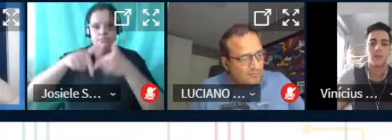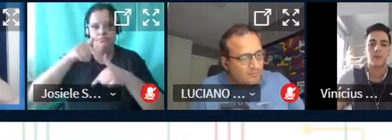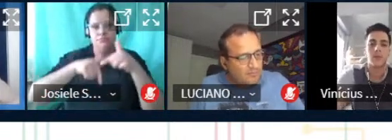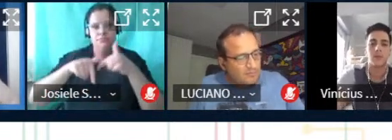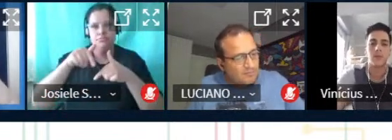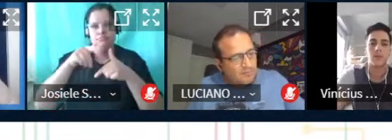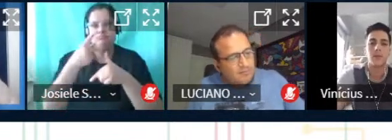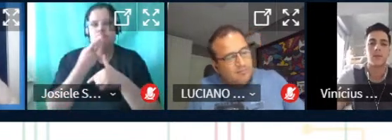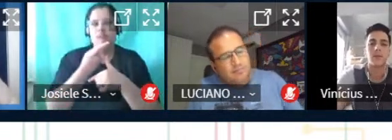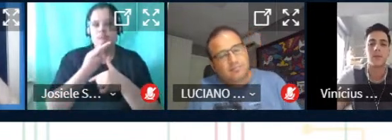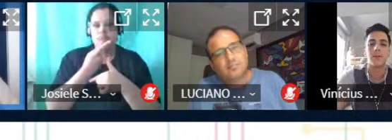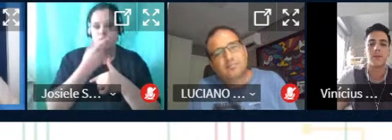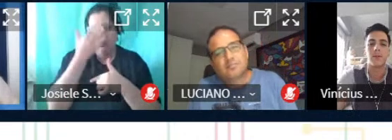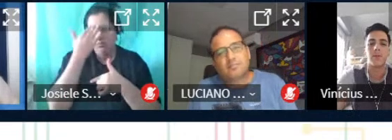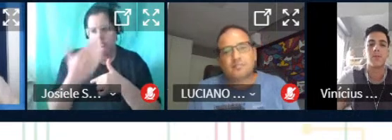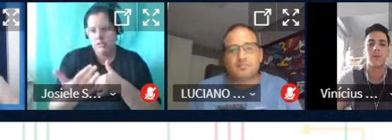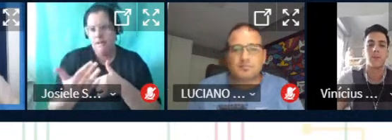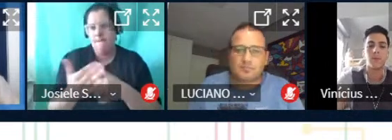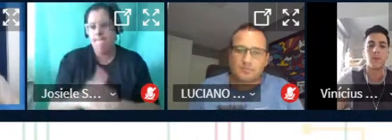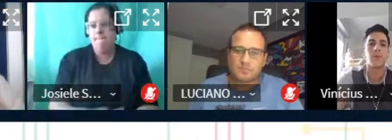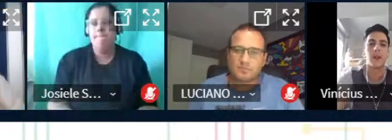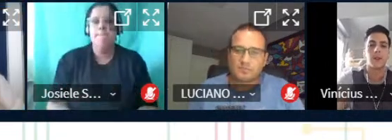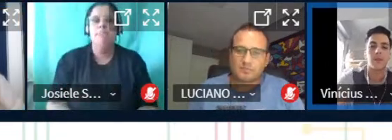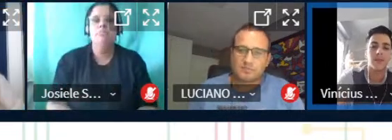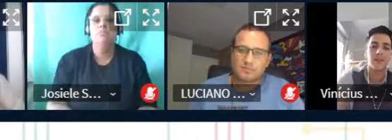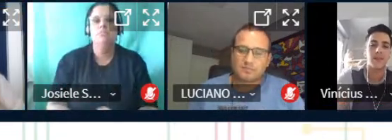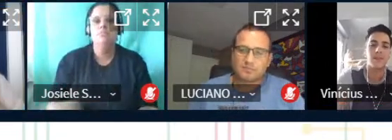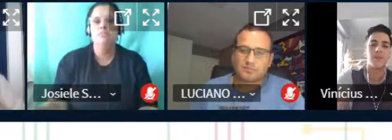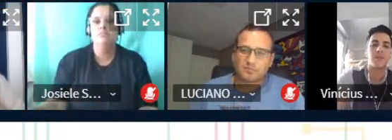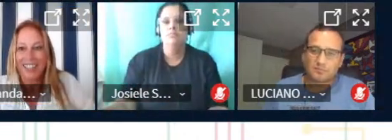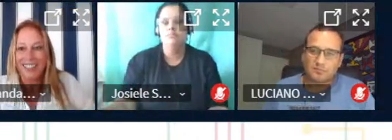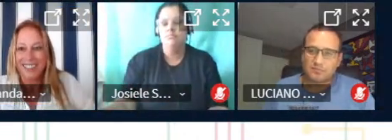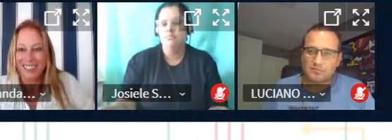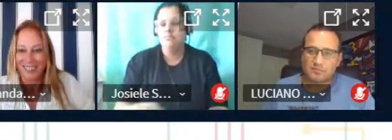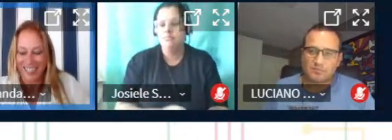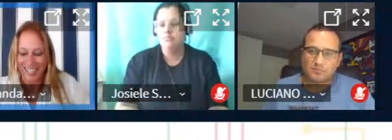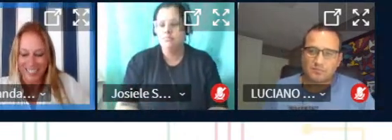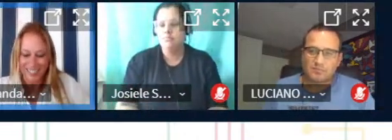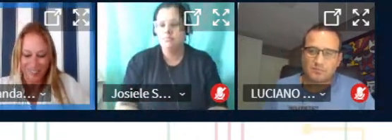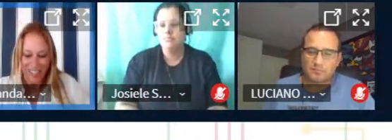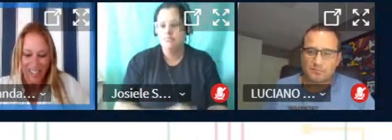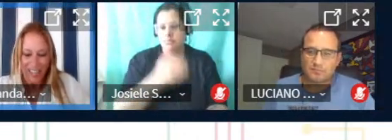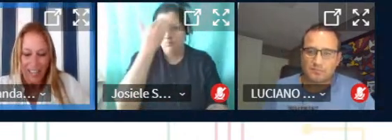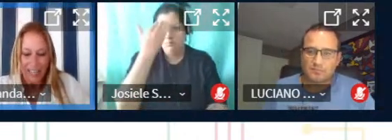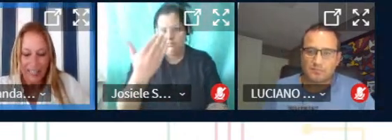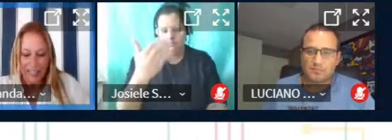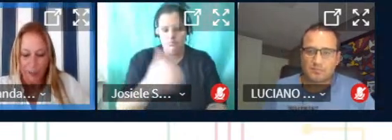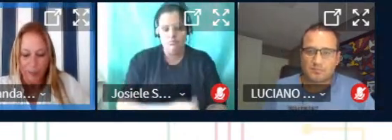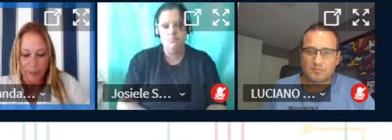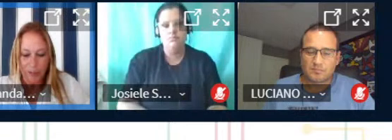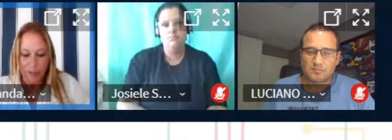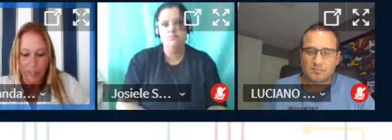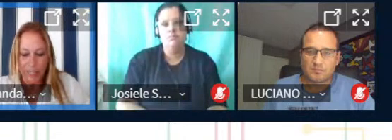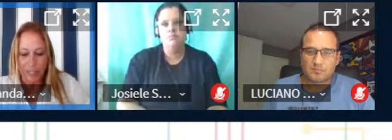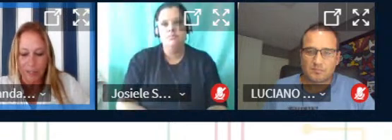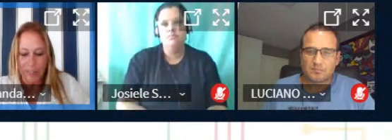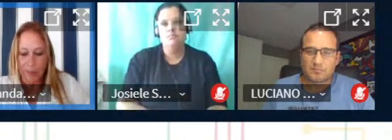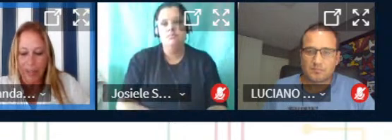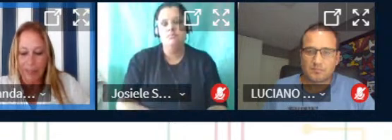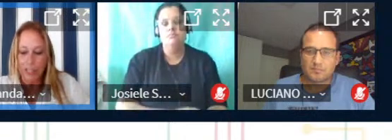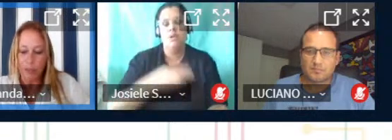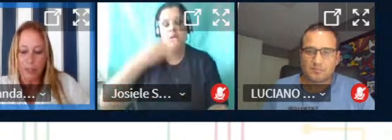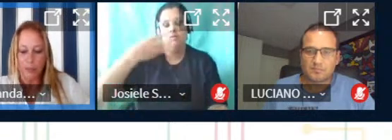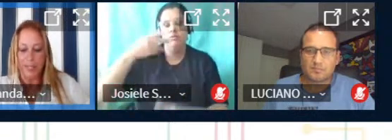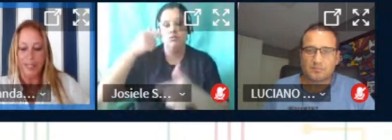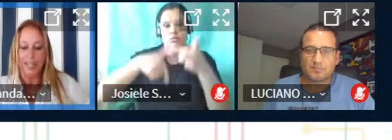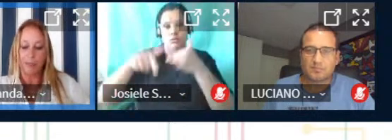comentários tá? obrigada Vinícius muito obrigado merece então o terceiro